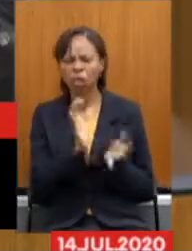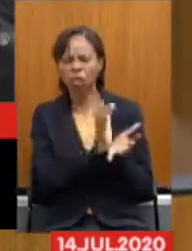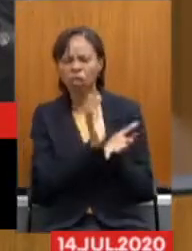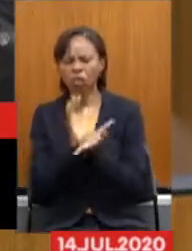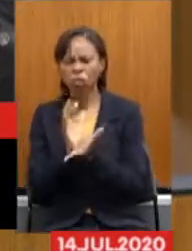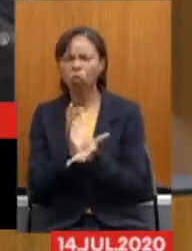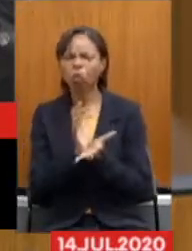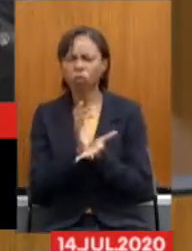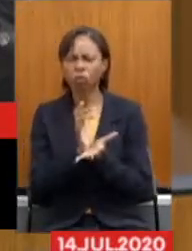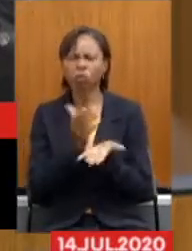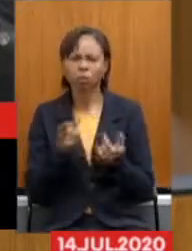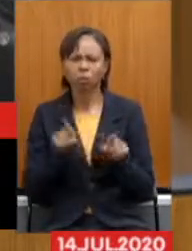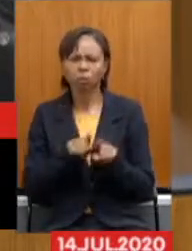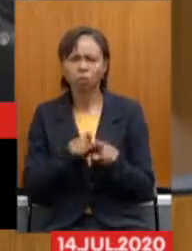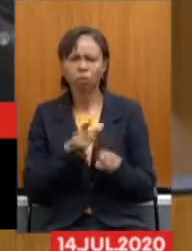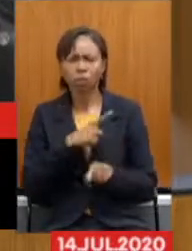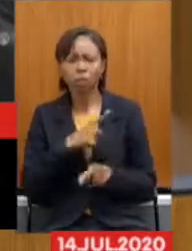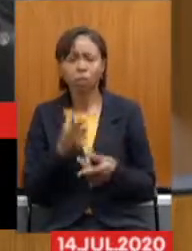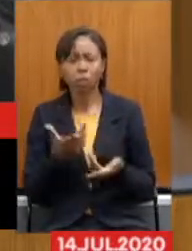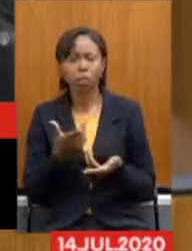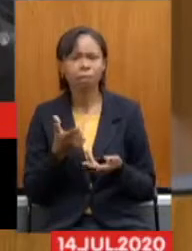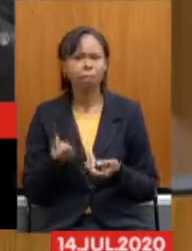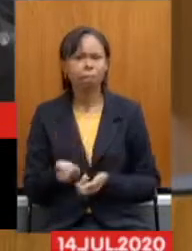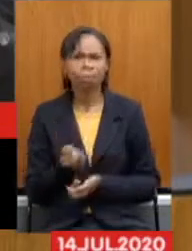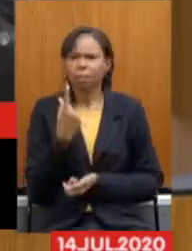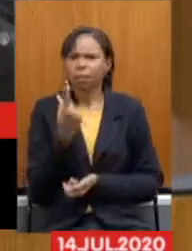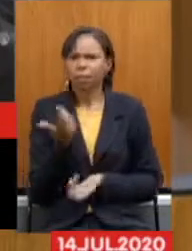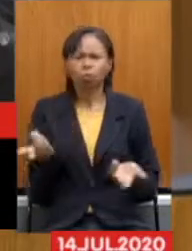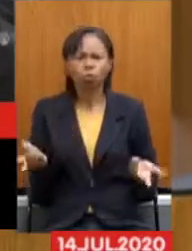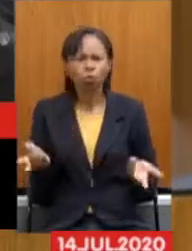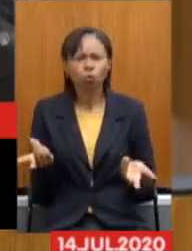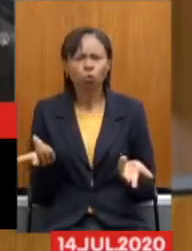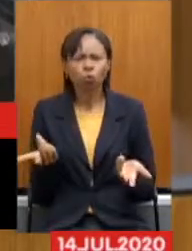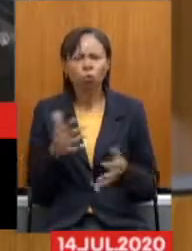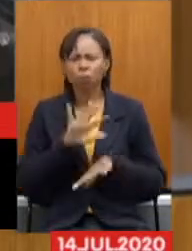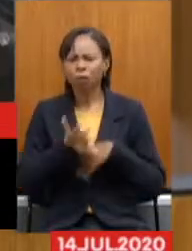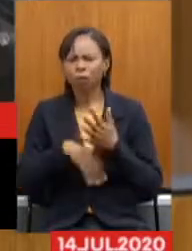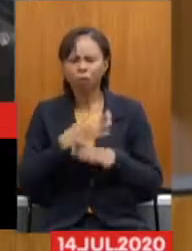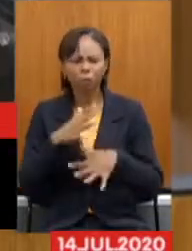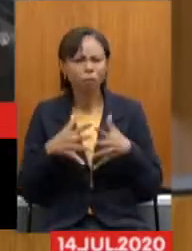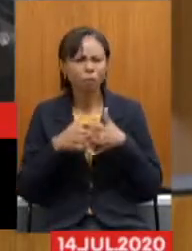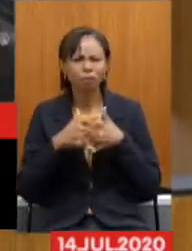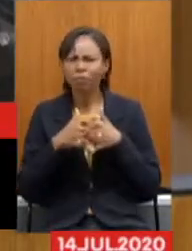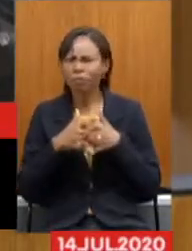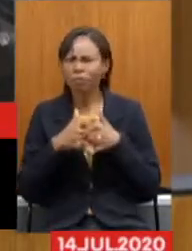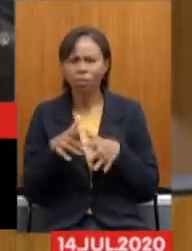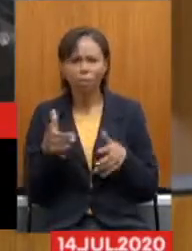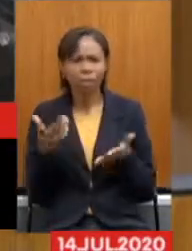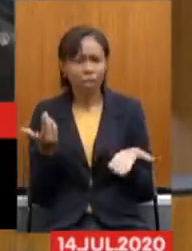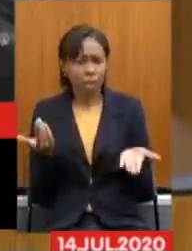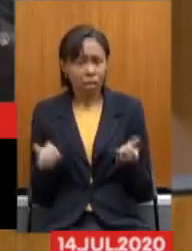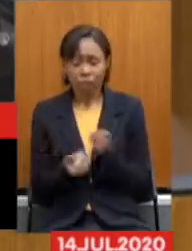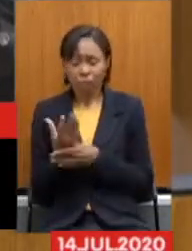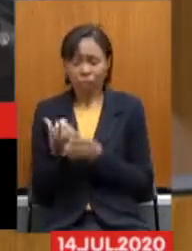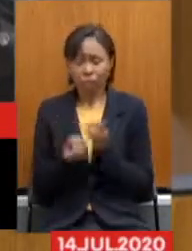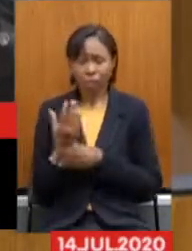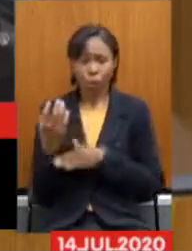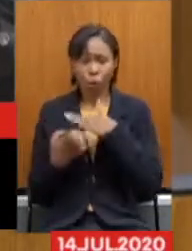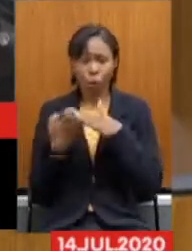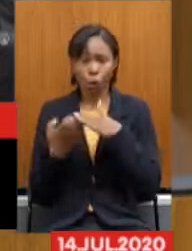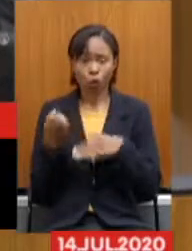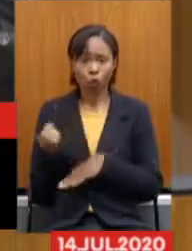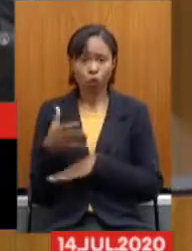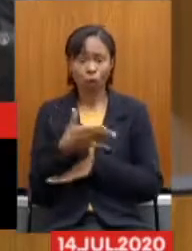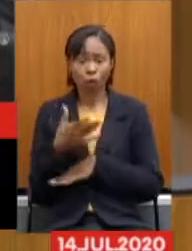muitos outros. Absurdo tratar-se de um verdadeiro trenzinho da alegria, onde cria-se outras empresas com cargos para os